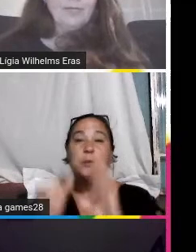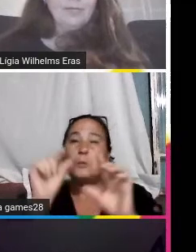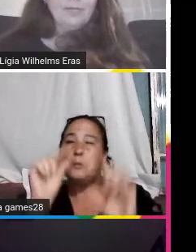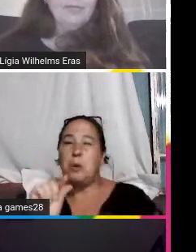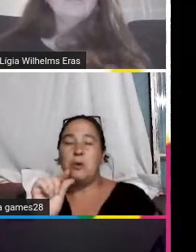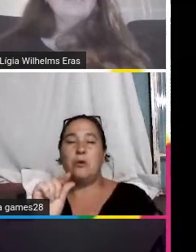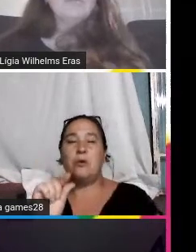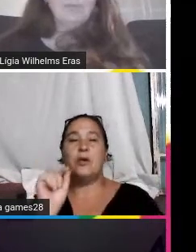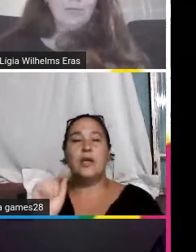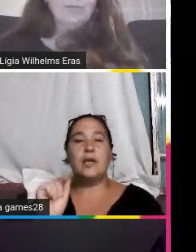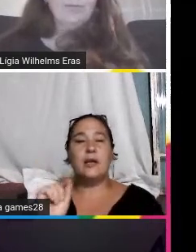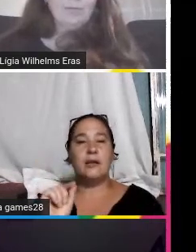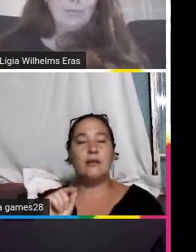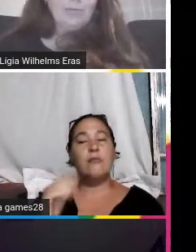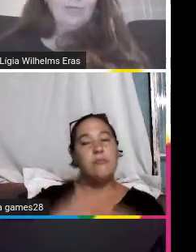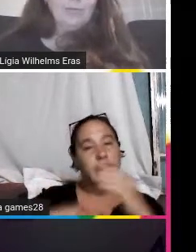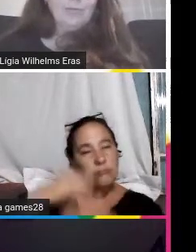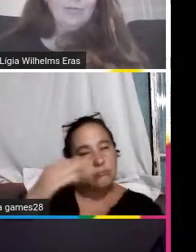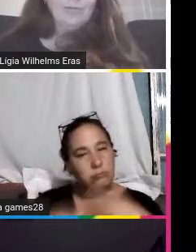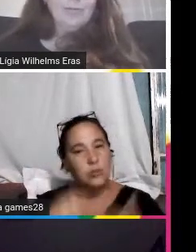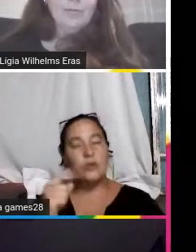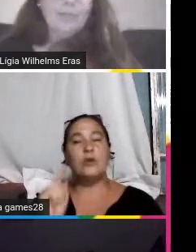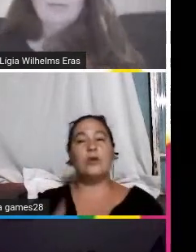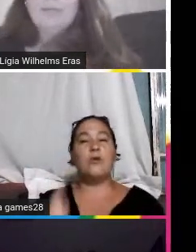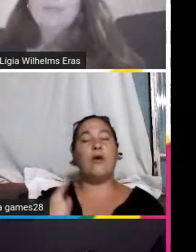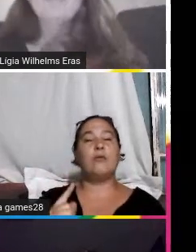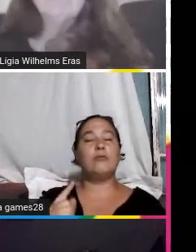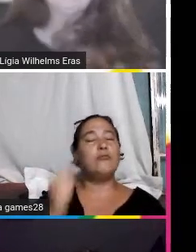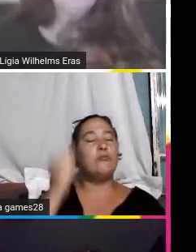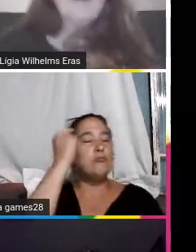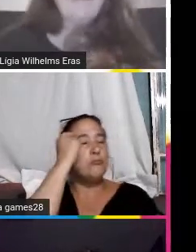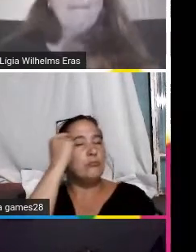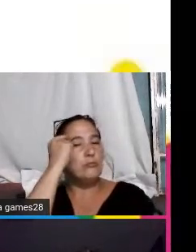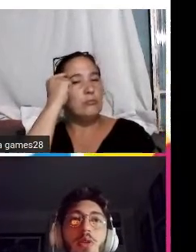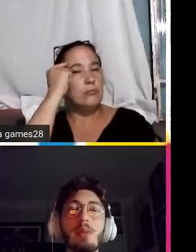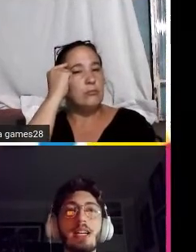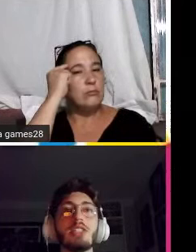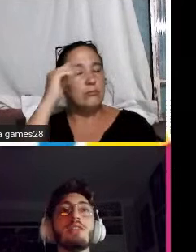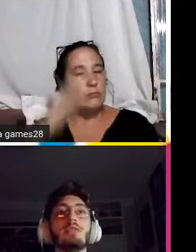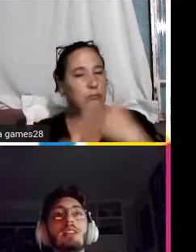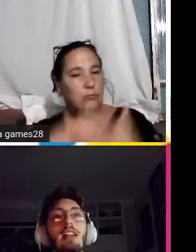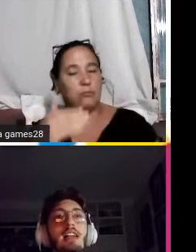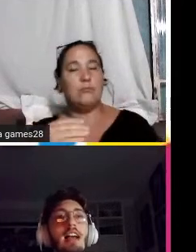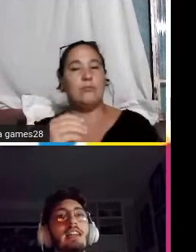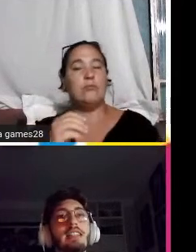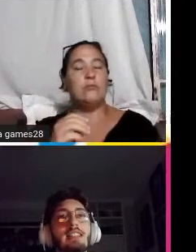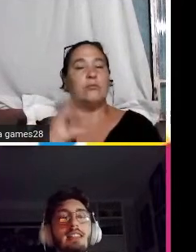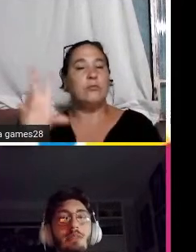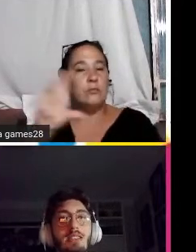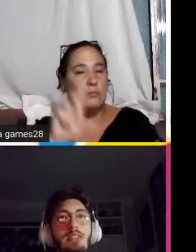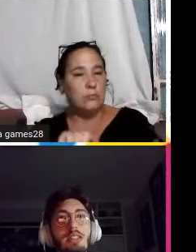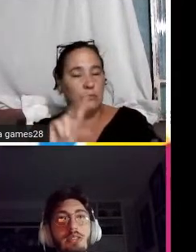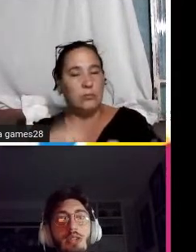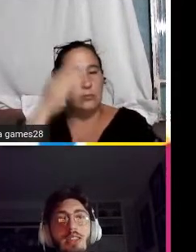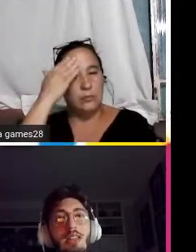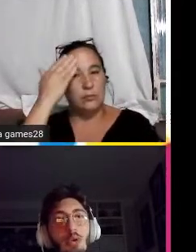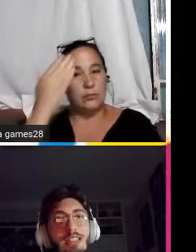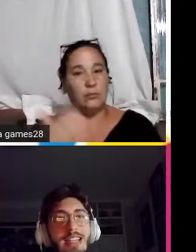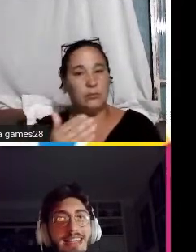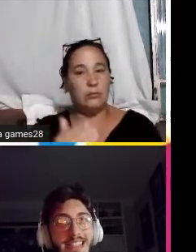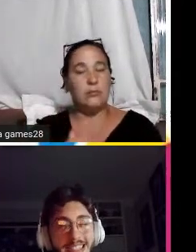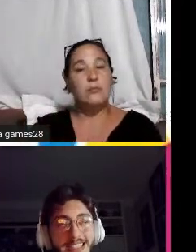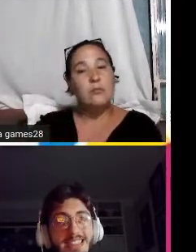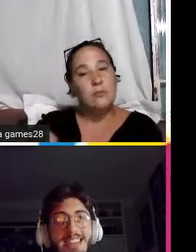o que a gente está desenvolvendo e qual a nossa mentalidade com o desenvolvimento do aplicativo agradecer também as nossas